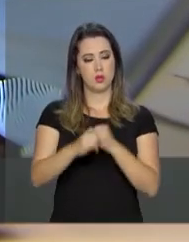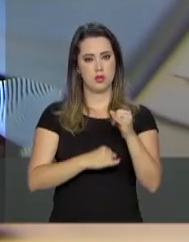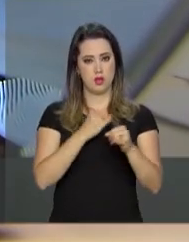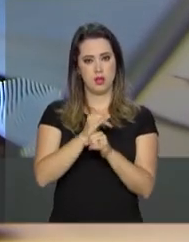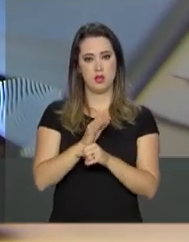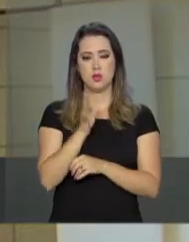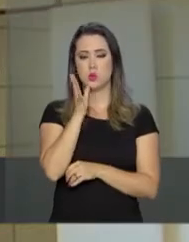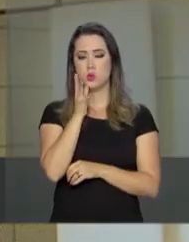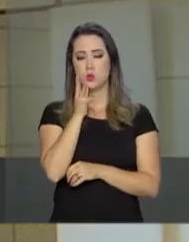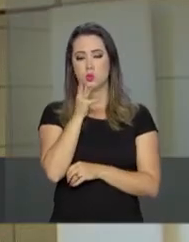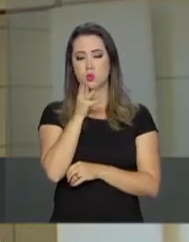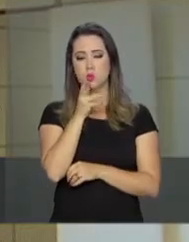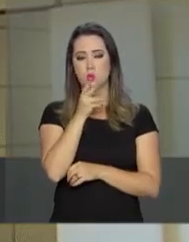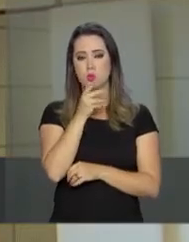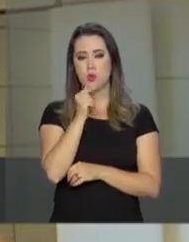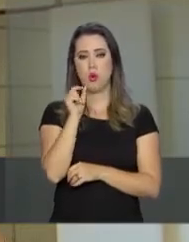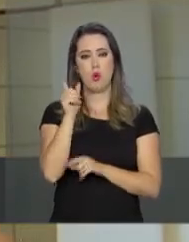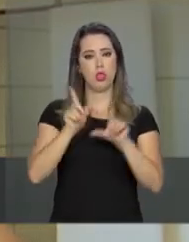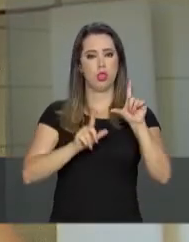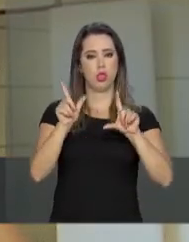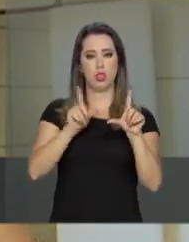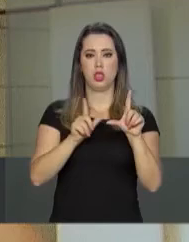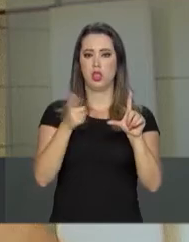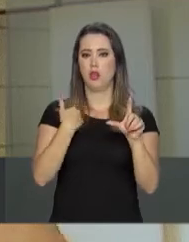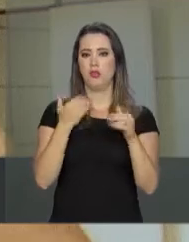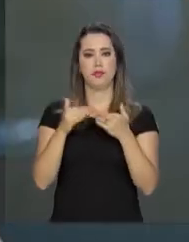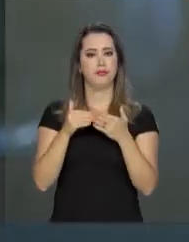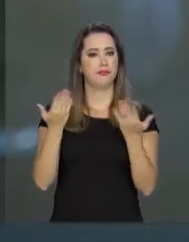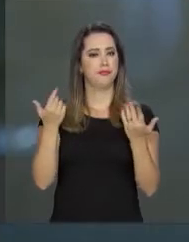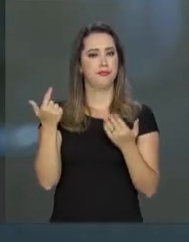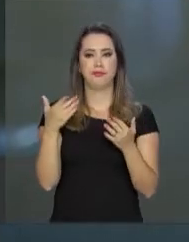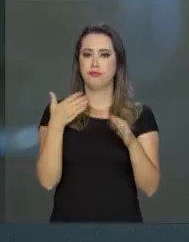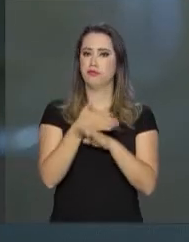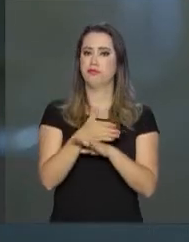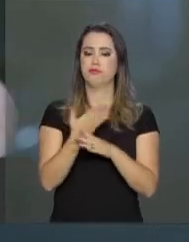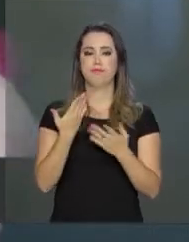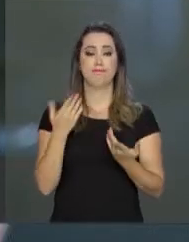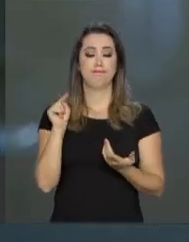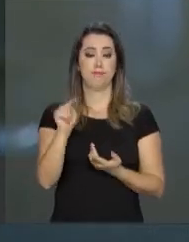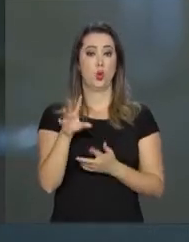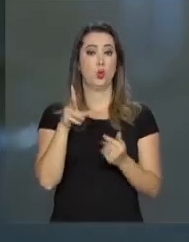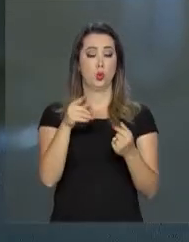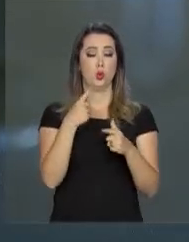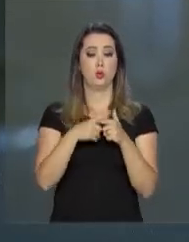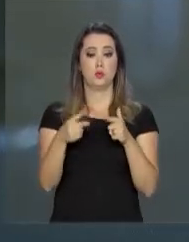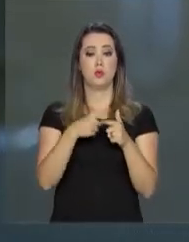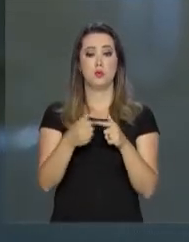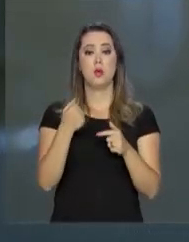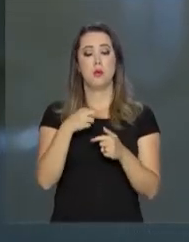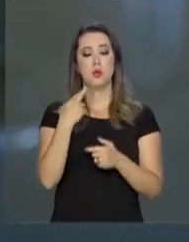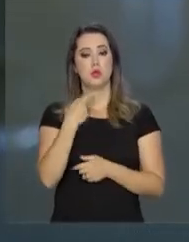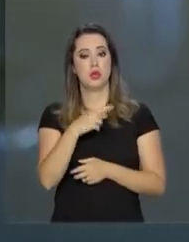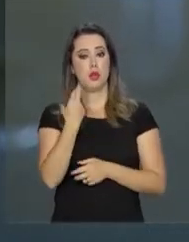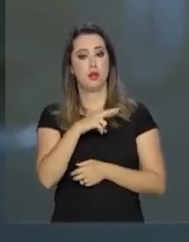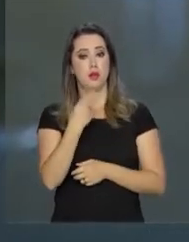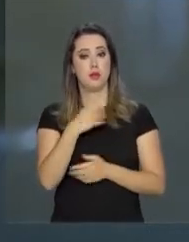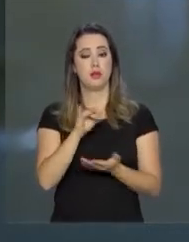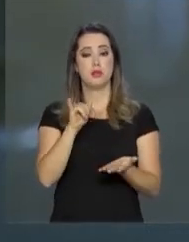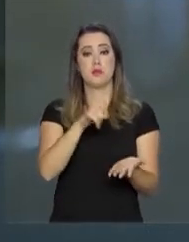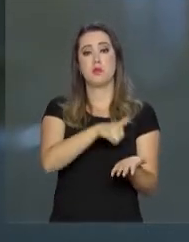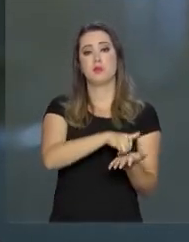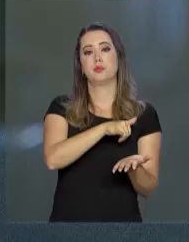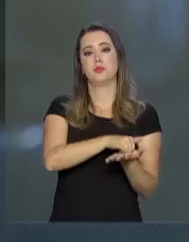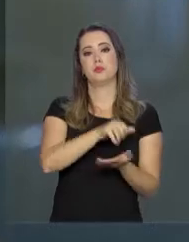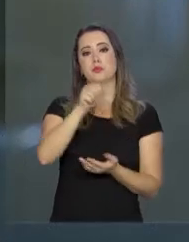está lenta ou a TV por assinatura está fora do ar? Todos esses problemas podem ser registrados no aplicativo